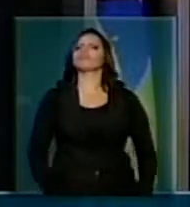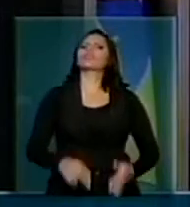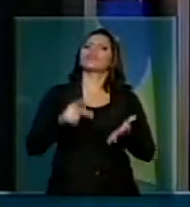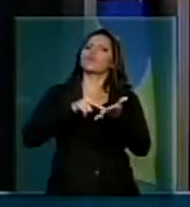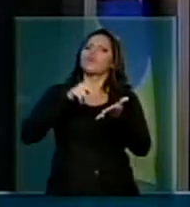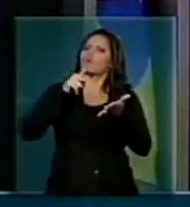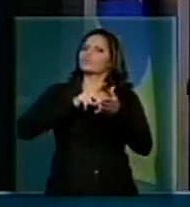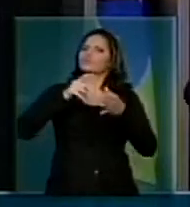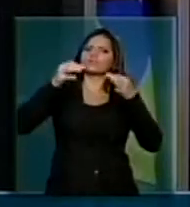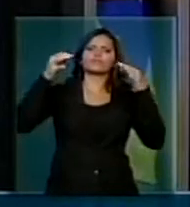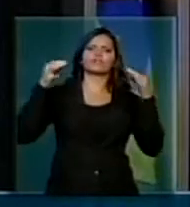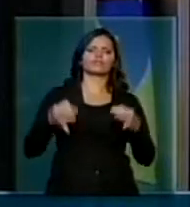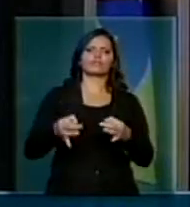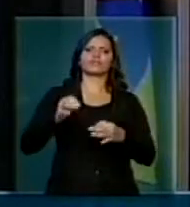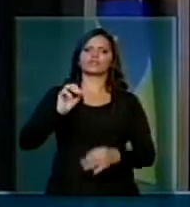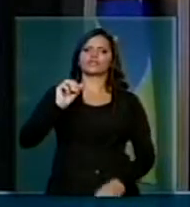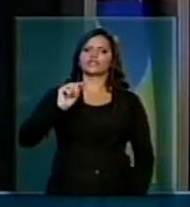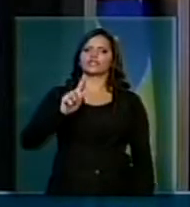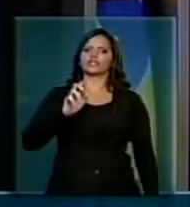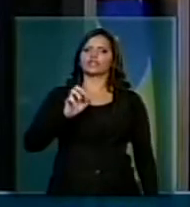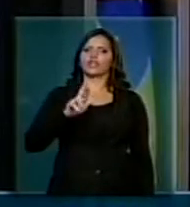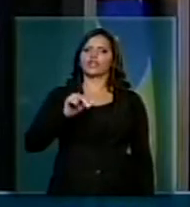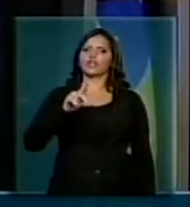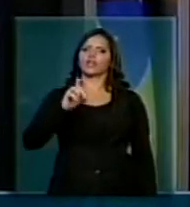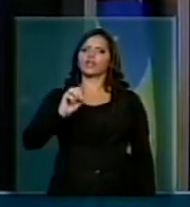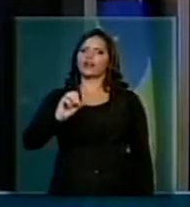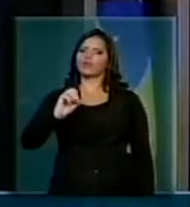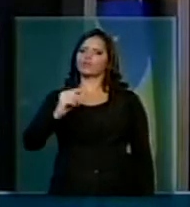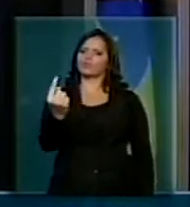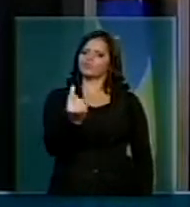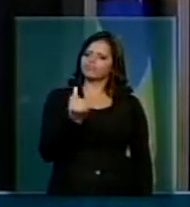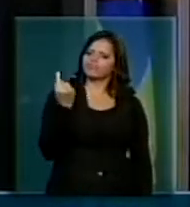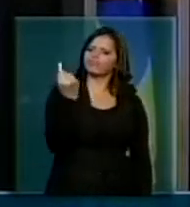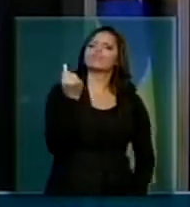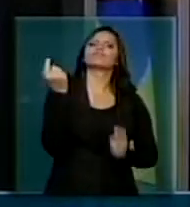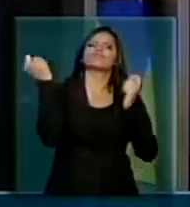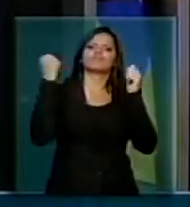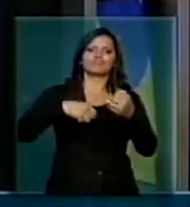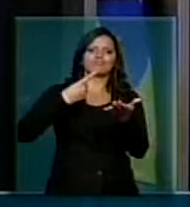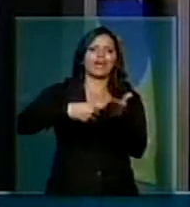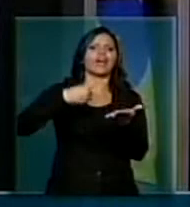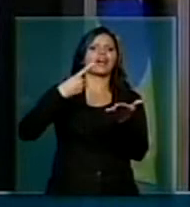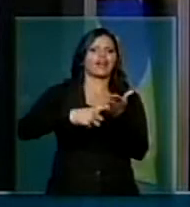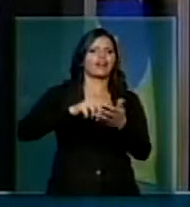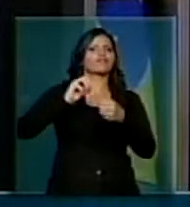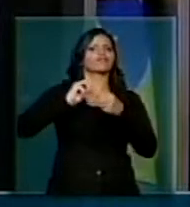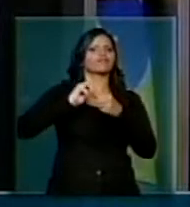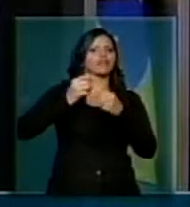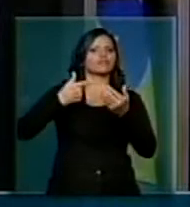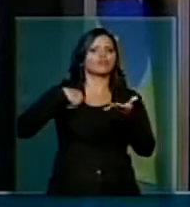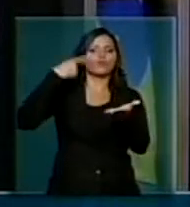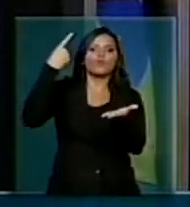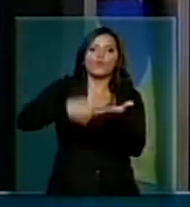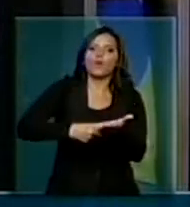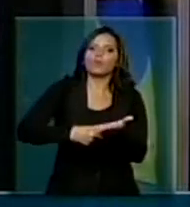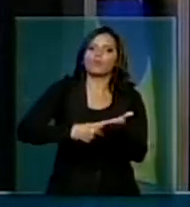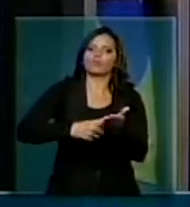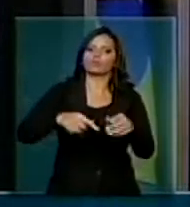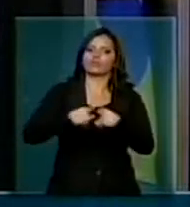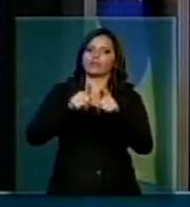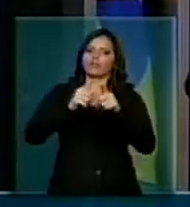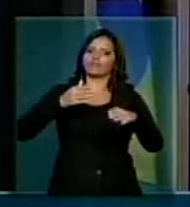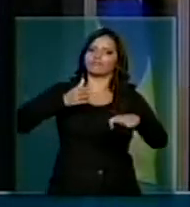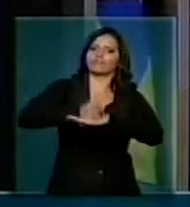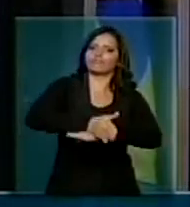nenhuma, ele, mais de que ninguém de nós, poderia ter feito isso fez pelo compromisso e pela sua